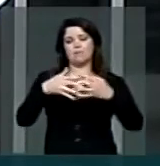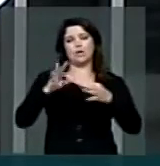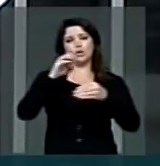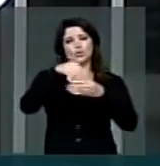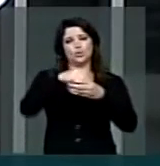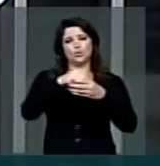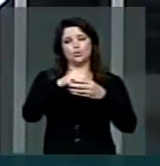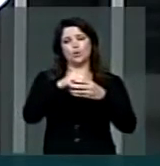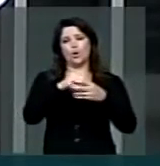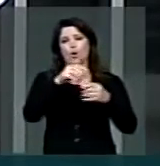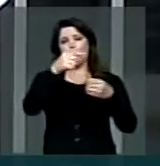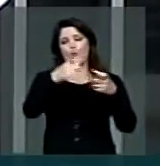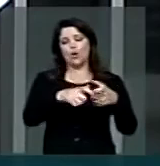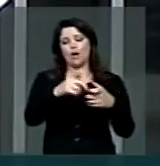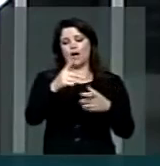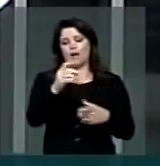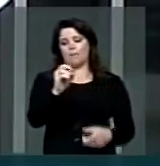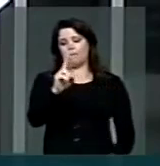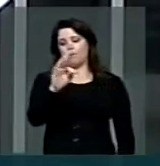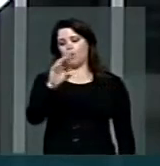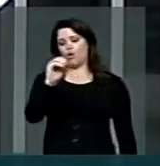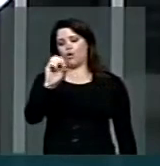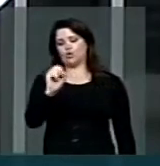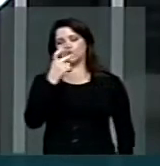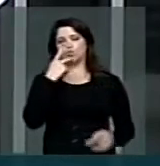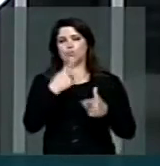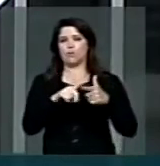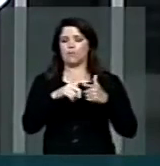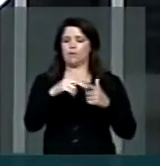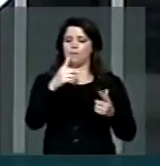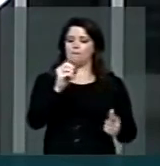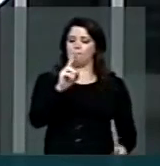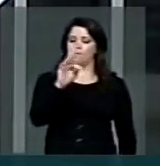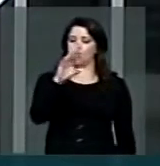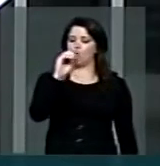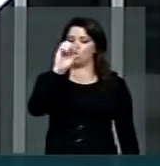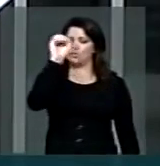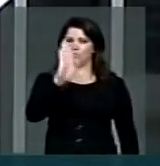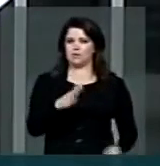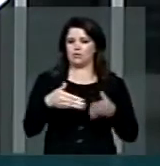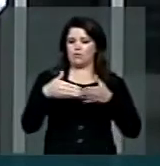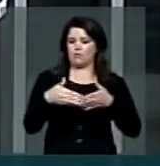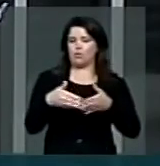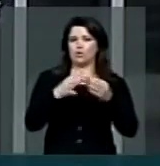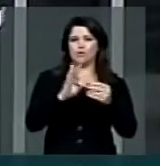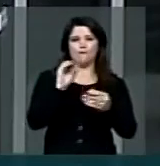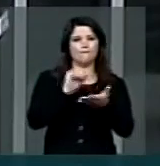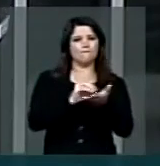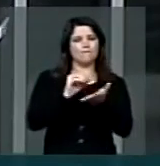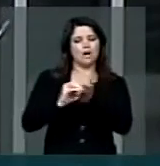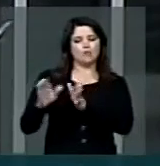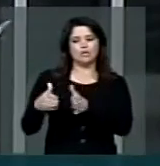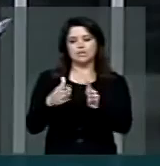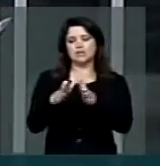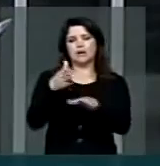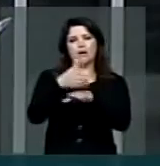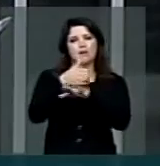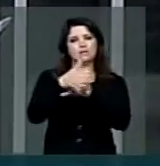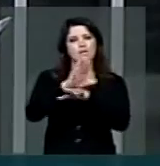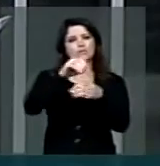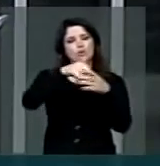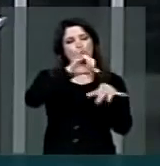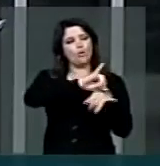cercanias dos portos, no momento em que a crise dos portos brasileiros e a insuficiência de estradas de acesso aos